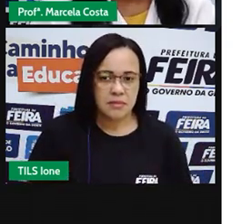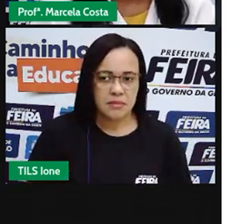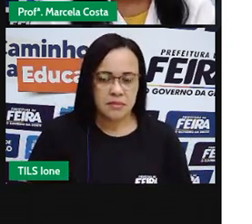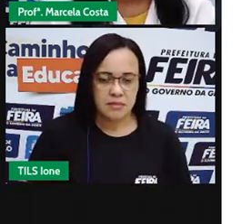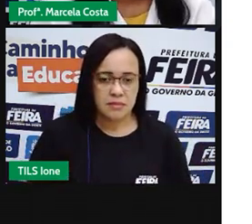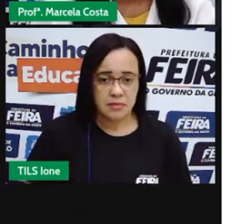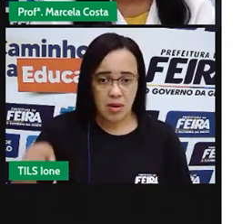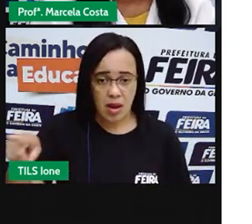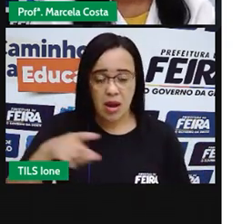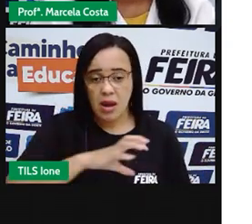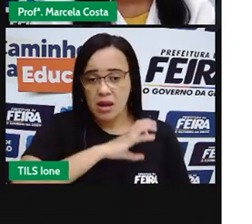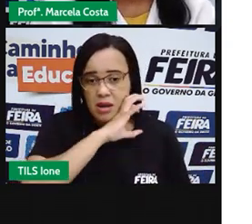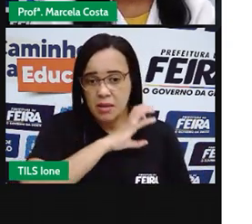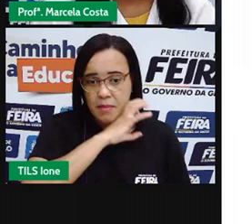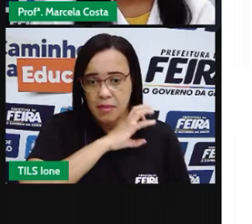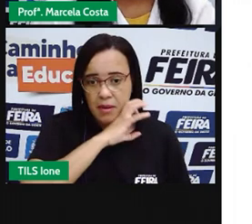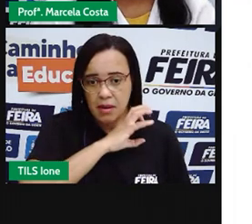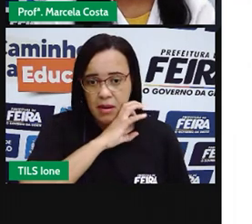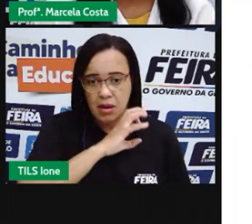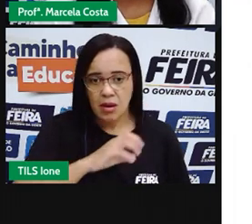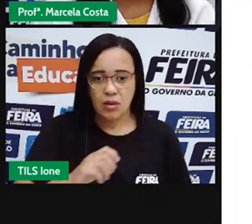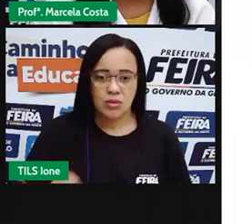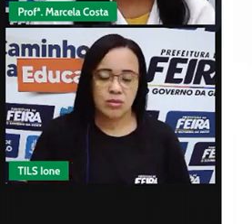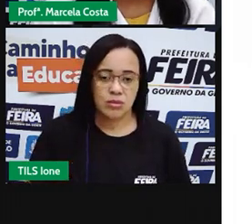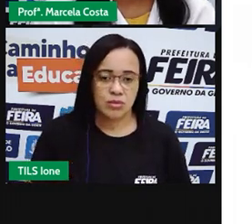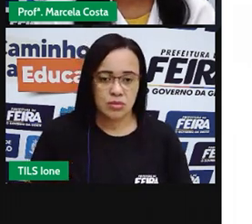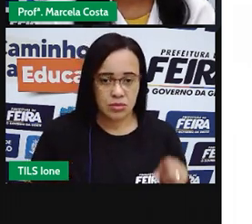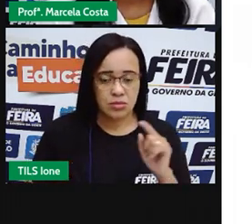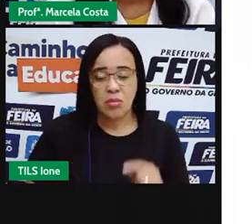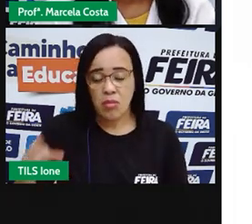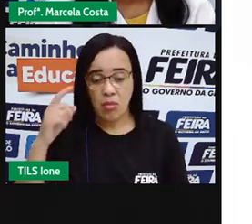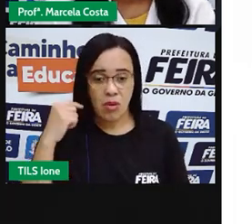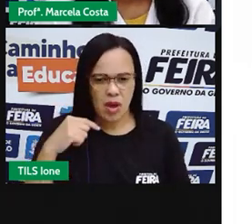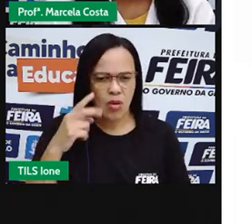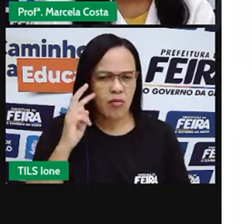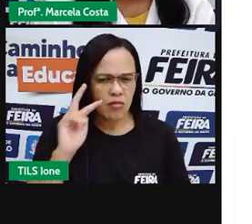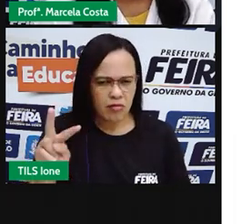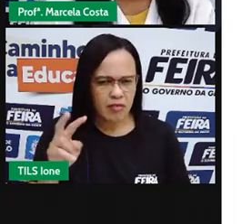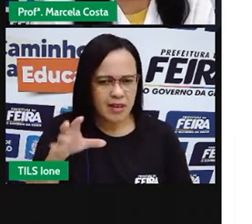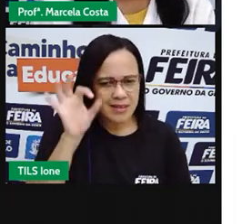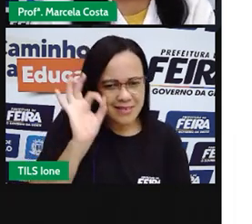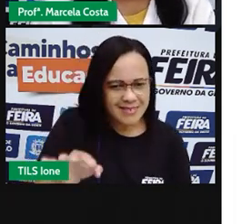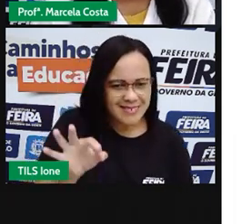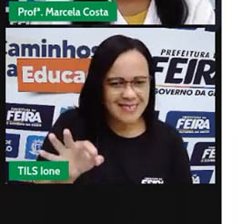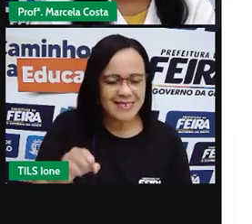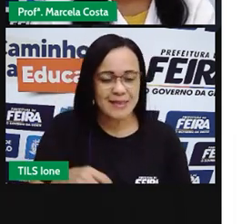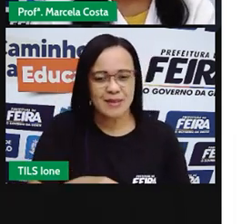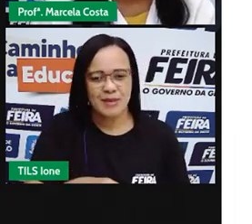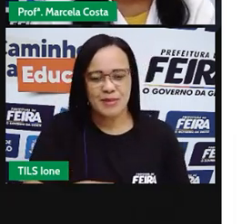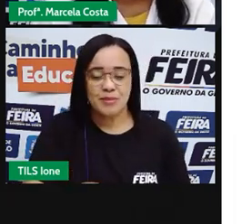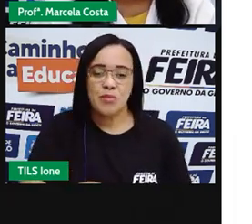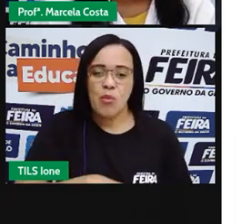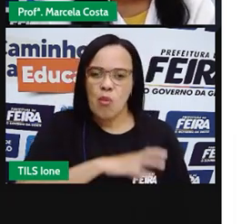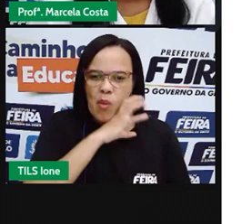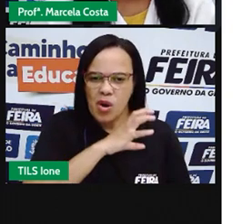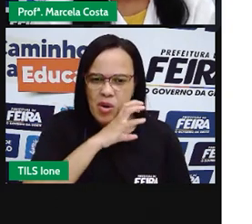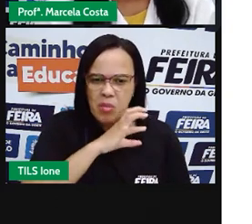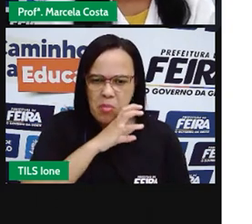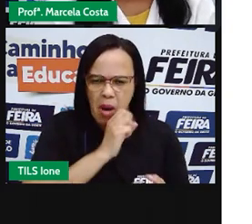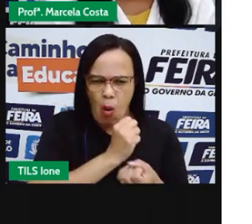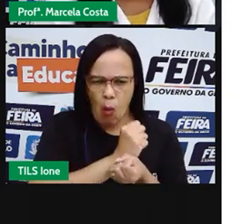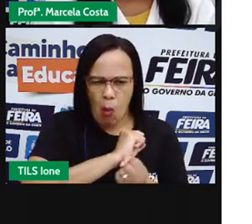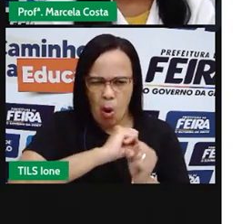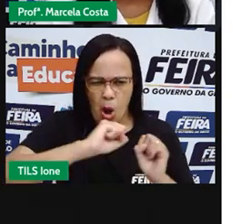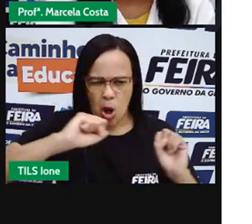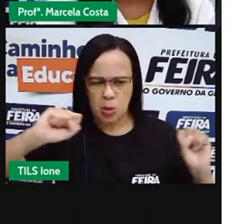Esse animal, quero ver se você vai acertar. É um animal que ele é grandão e